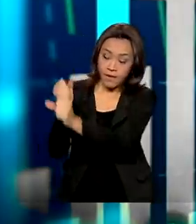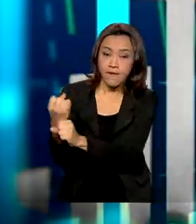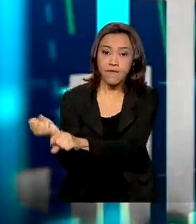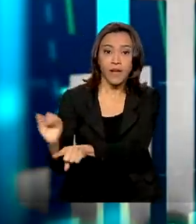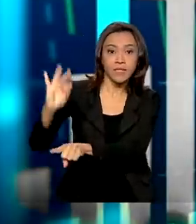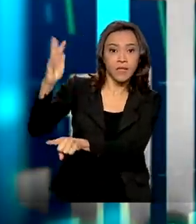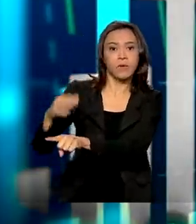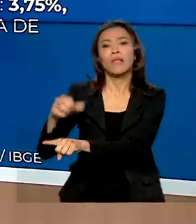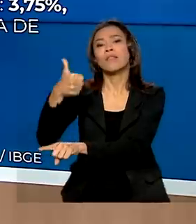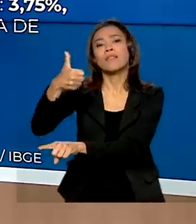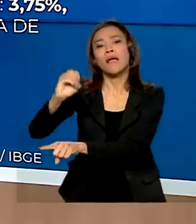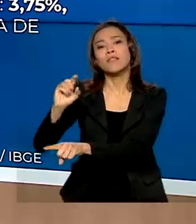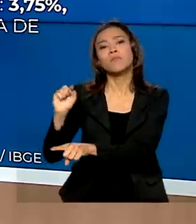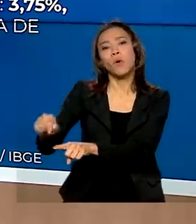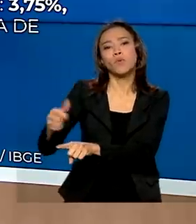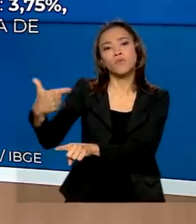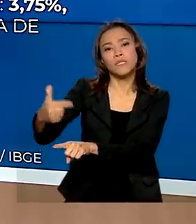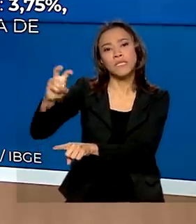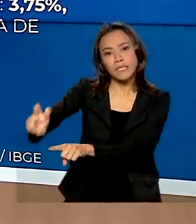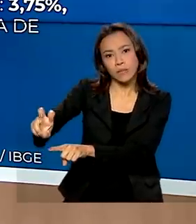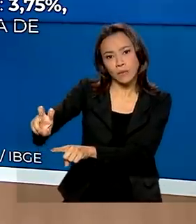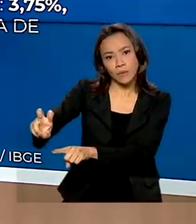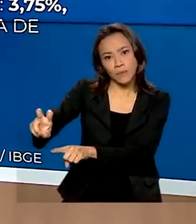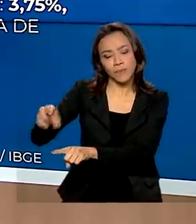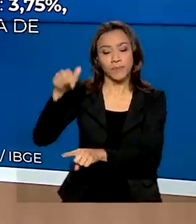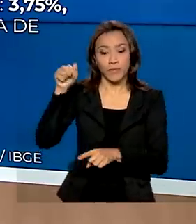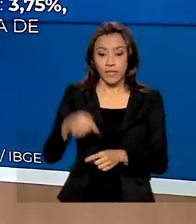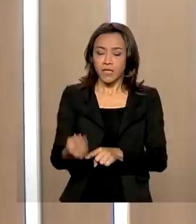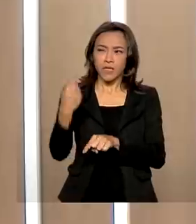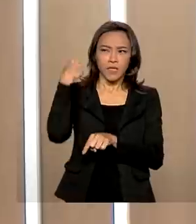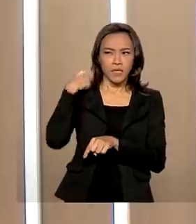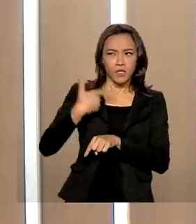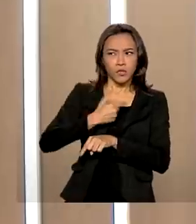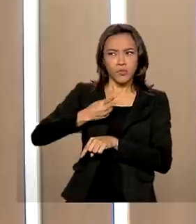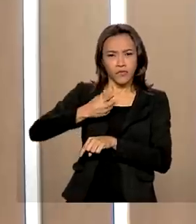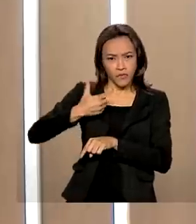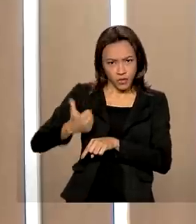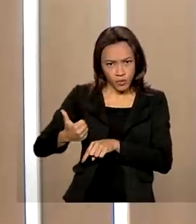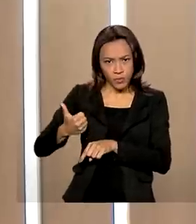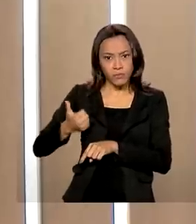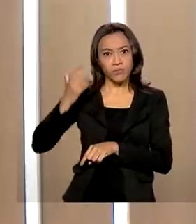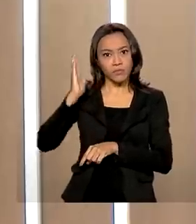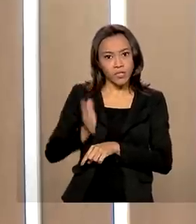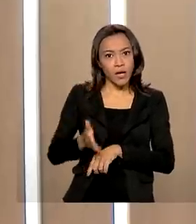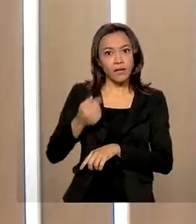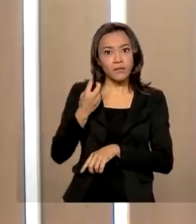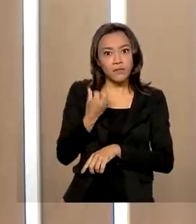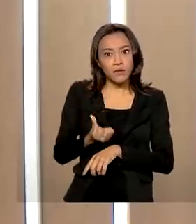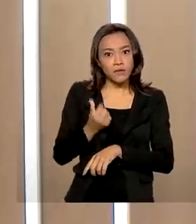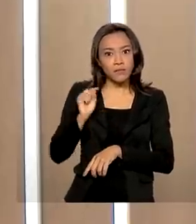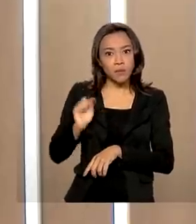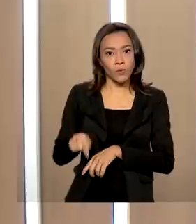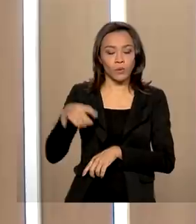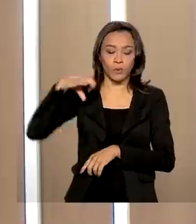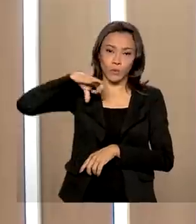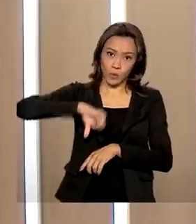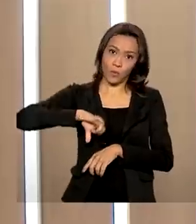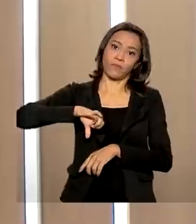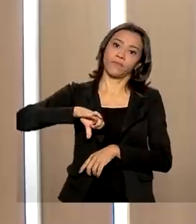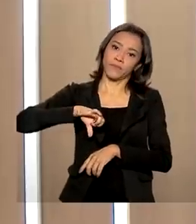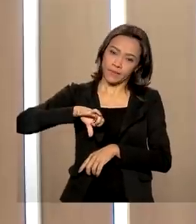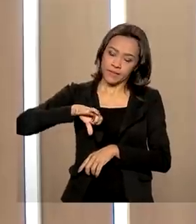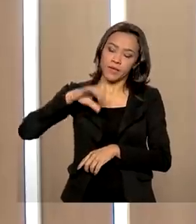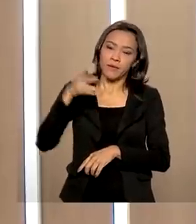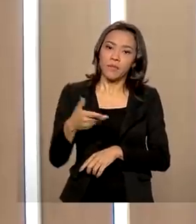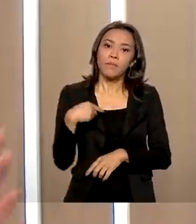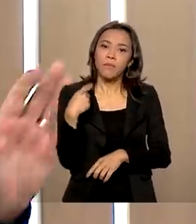10,25%, enquanto que a inflação apenas de 2021 já está em 6,9% para uma previsão